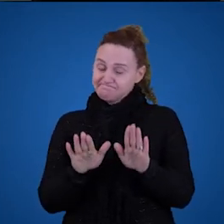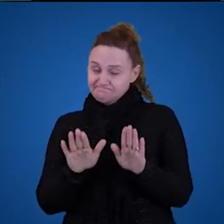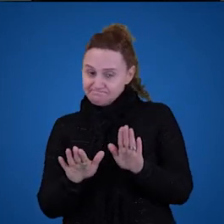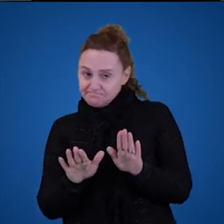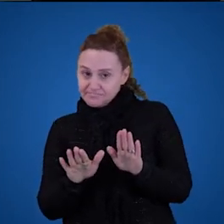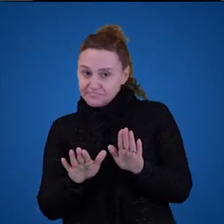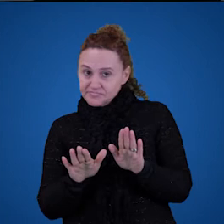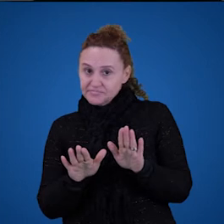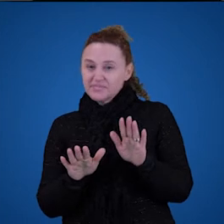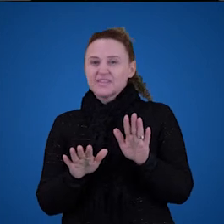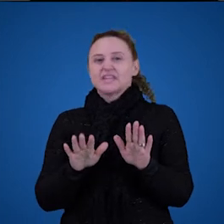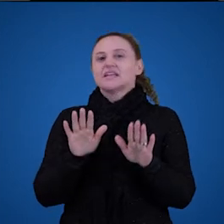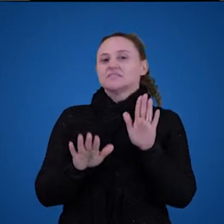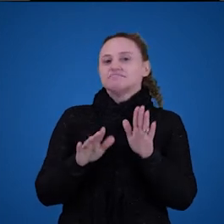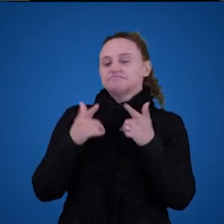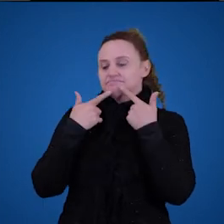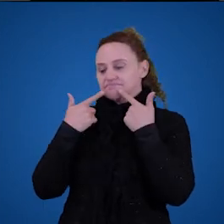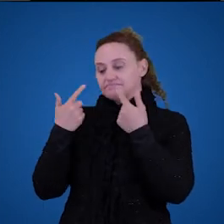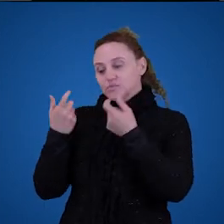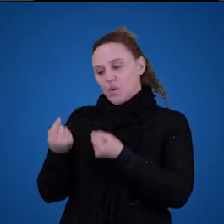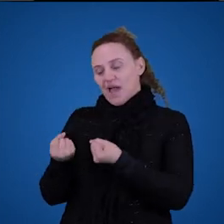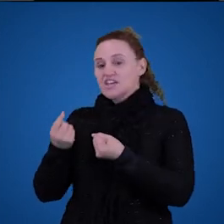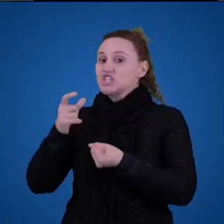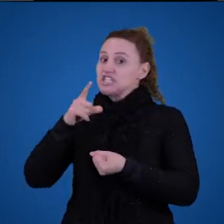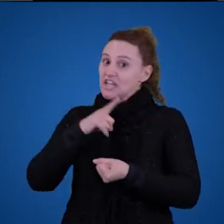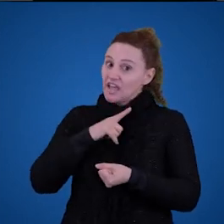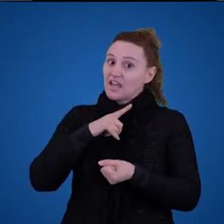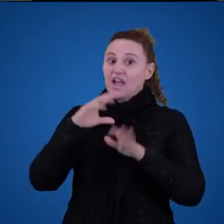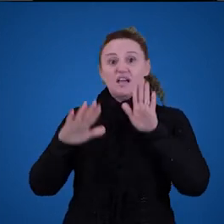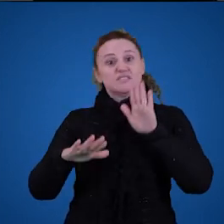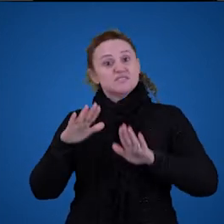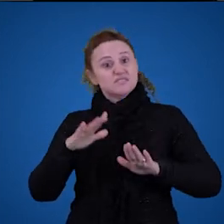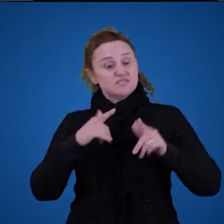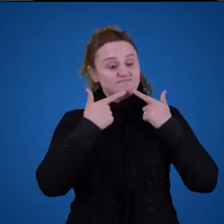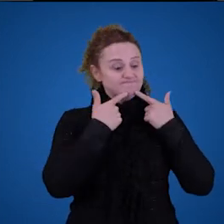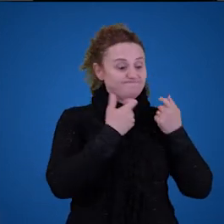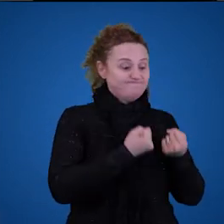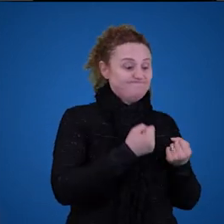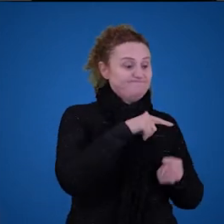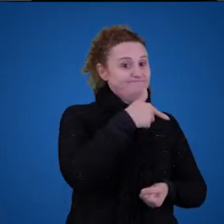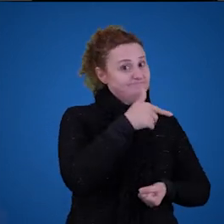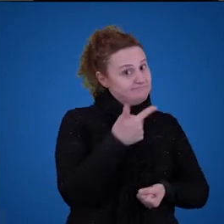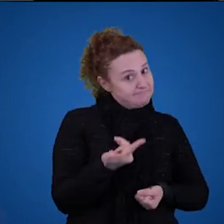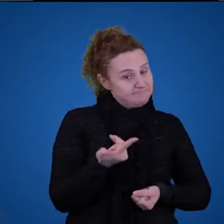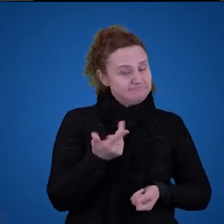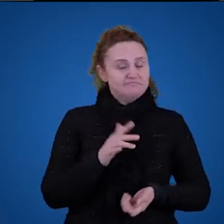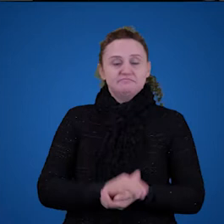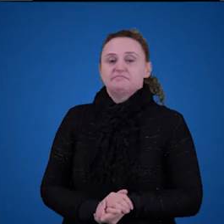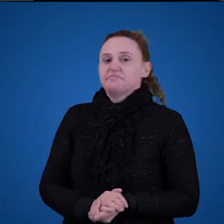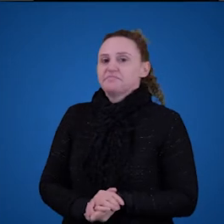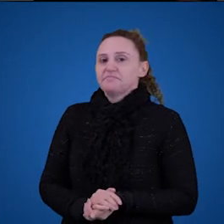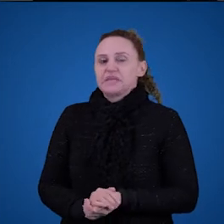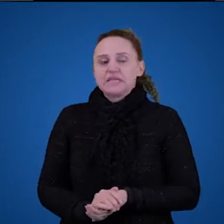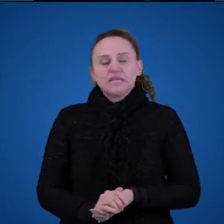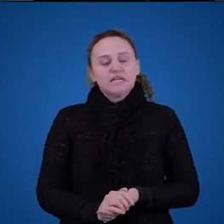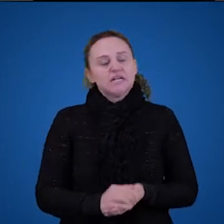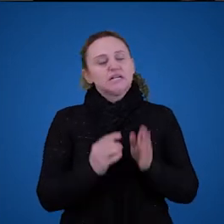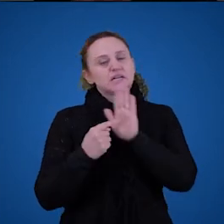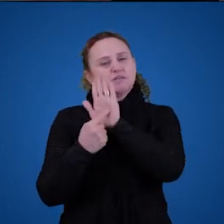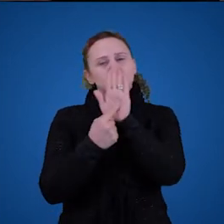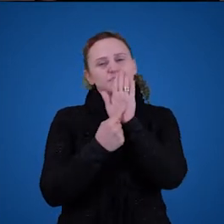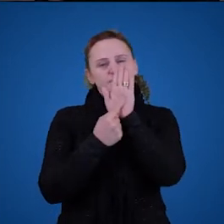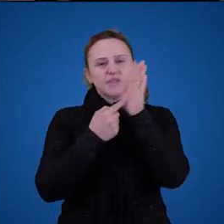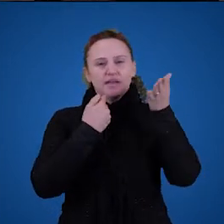tem significado, nem toda parte da linguagem. A gente também viu as quatro hipóteses mais intuitivas para explicar essa relação entre